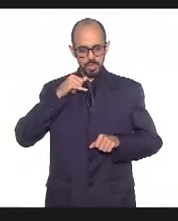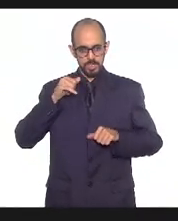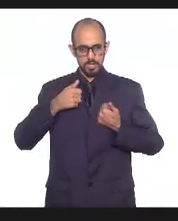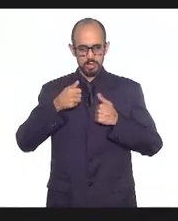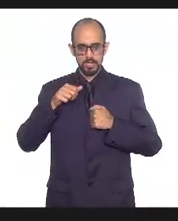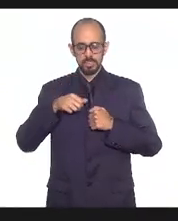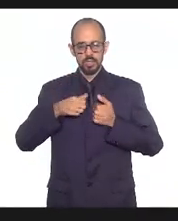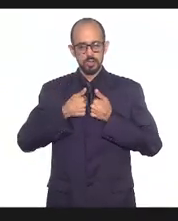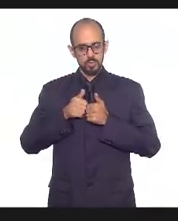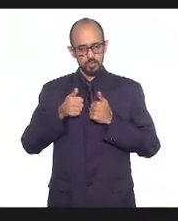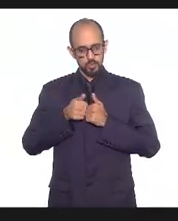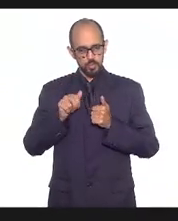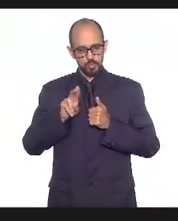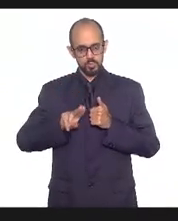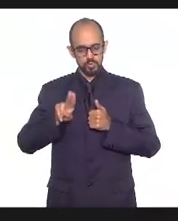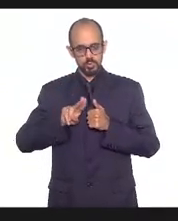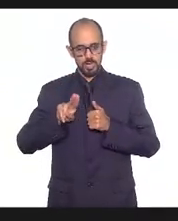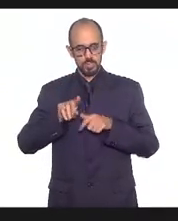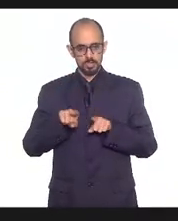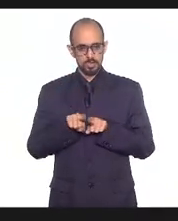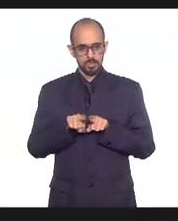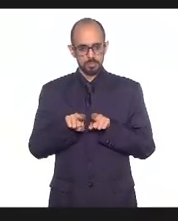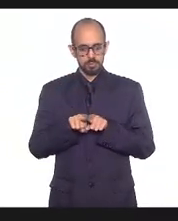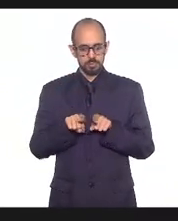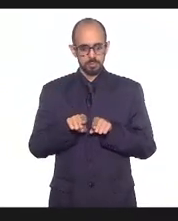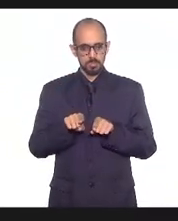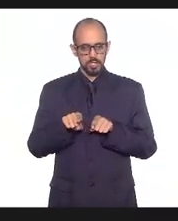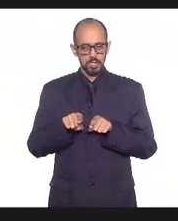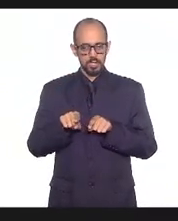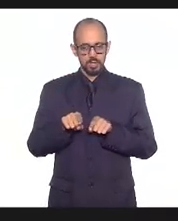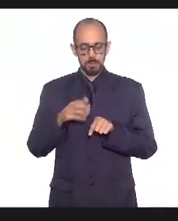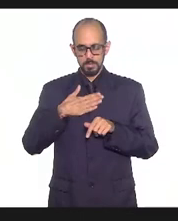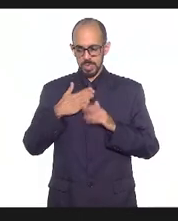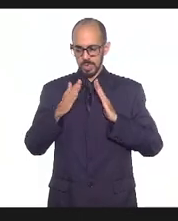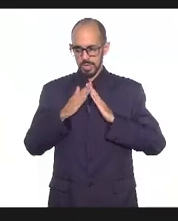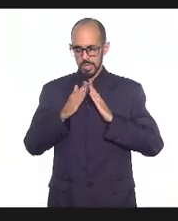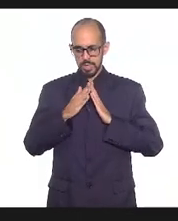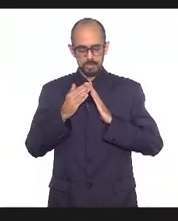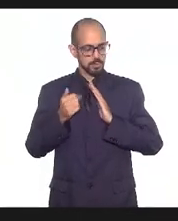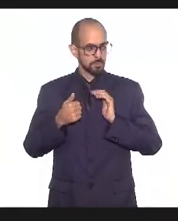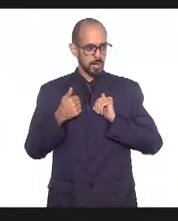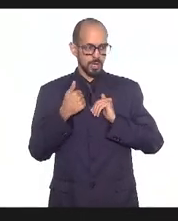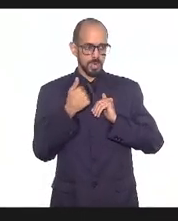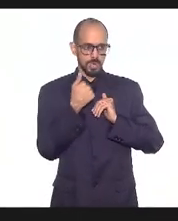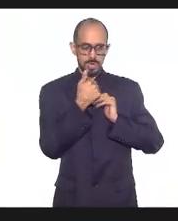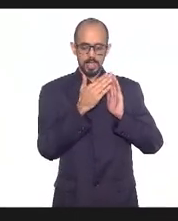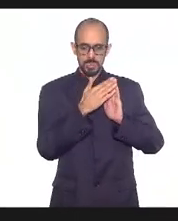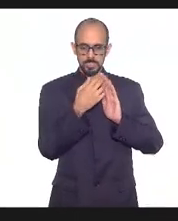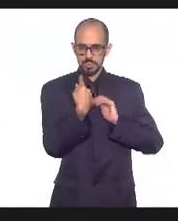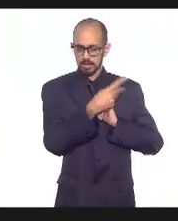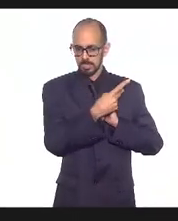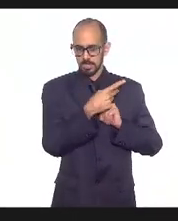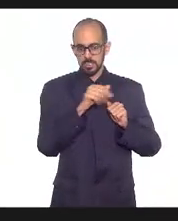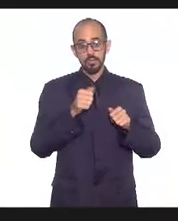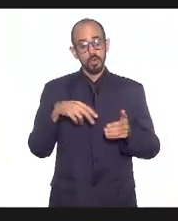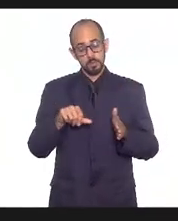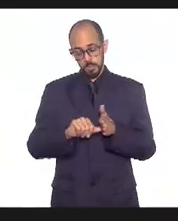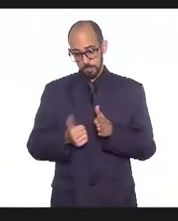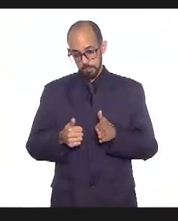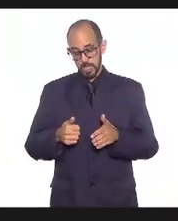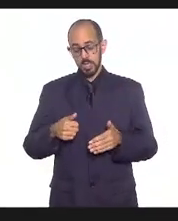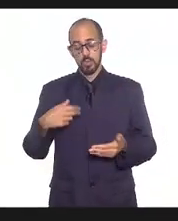ônibus cheio e não transitasse também da minha casa para a casa dele como foi o primeiro caso que nós tivemos que foi uma